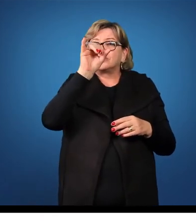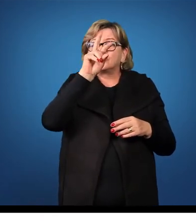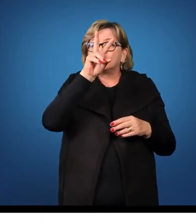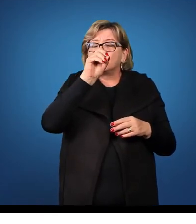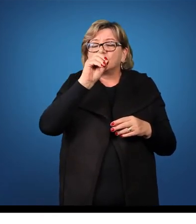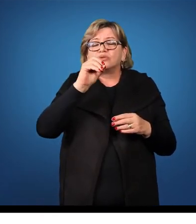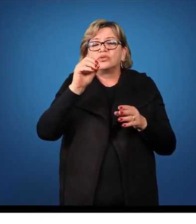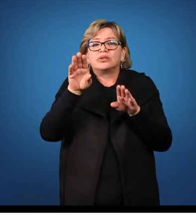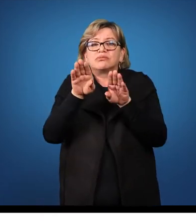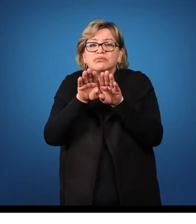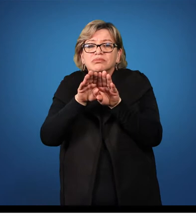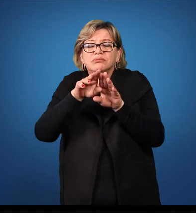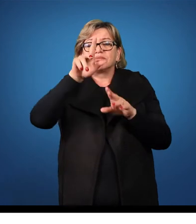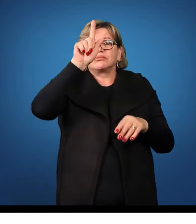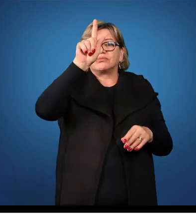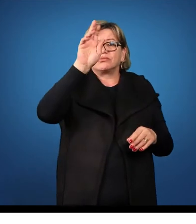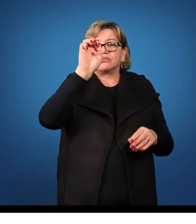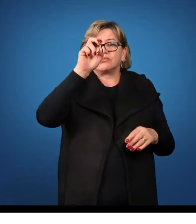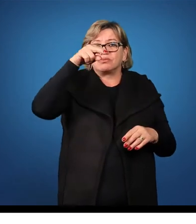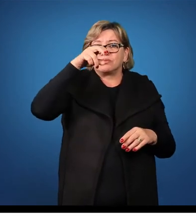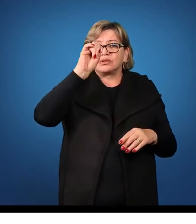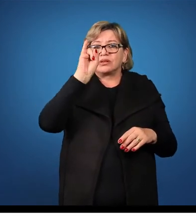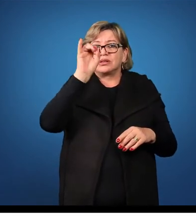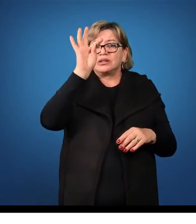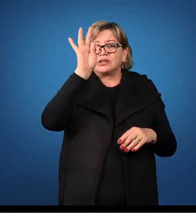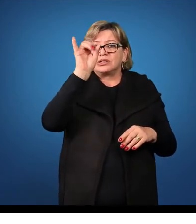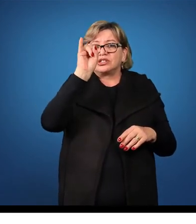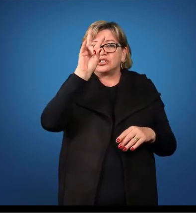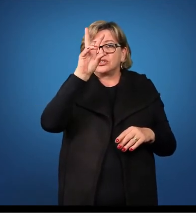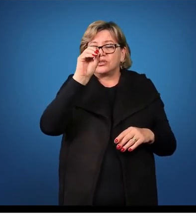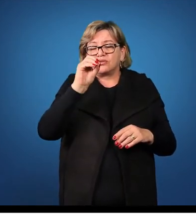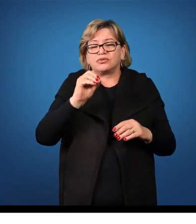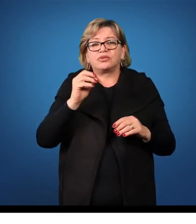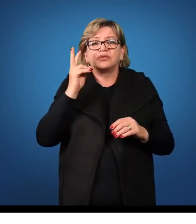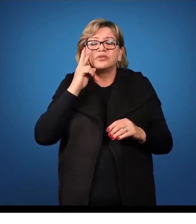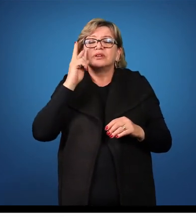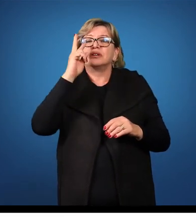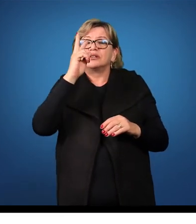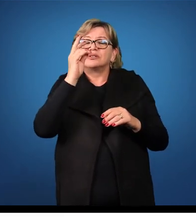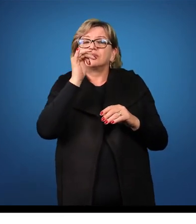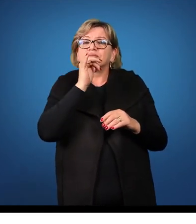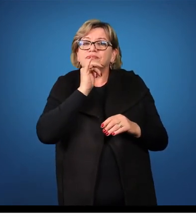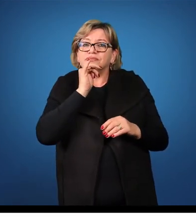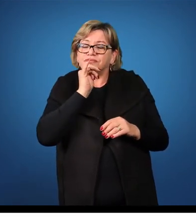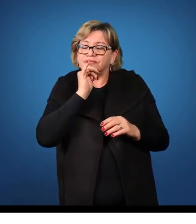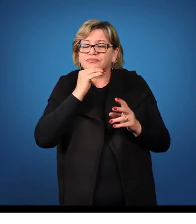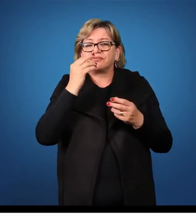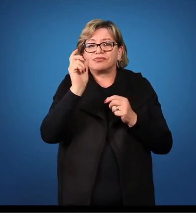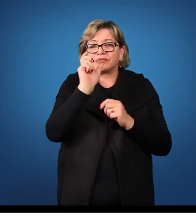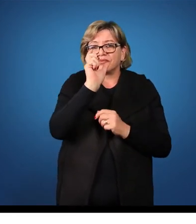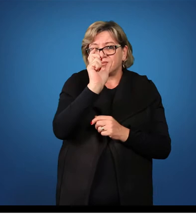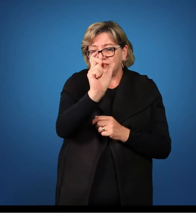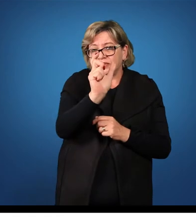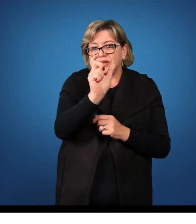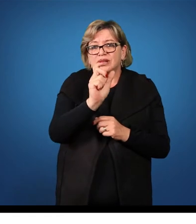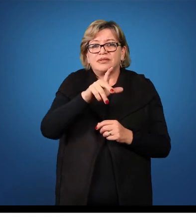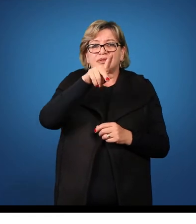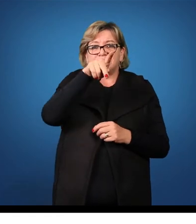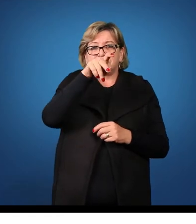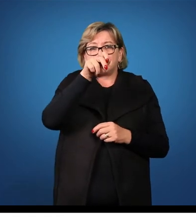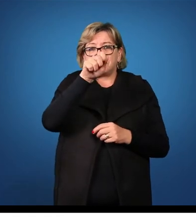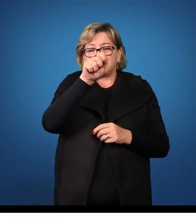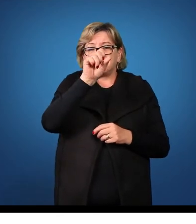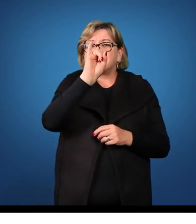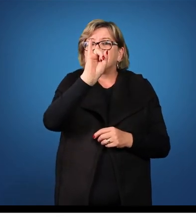quanto no genitivo. No exemplo dado, a palavra PAI,